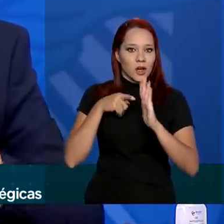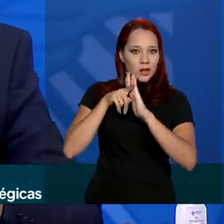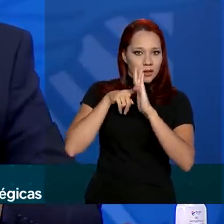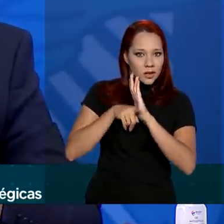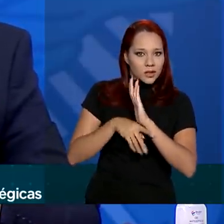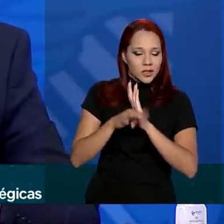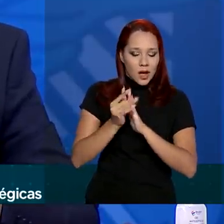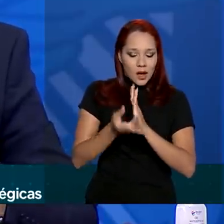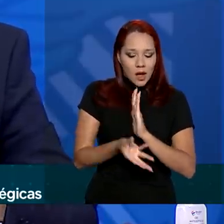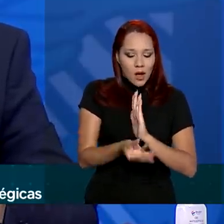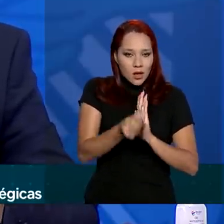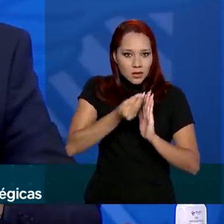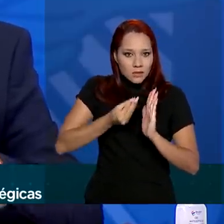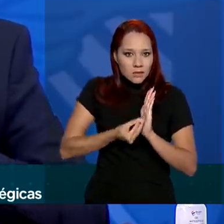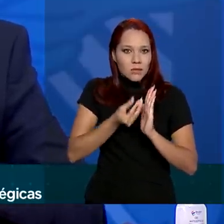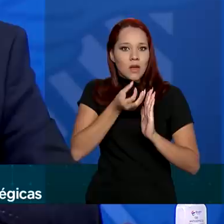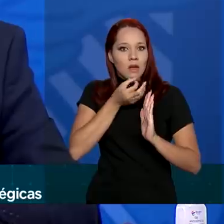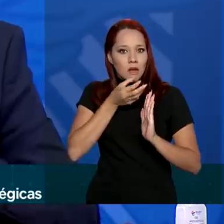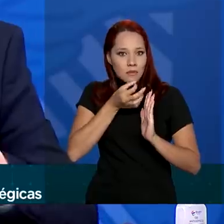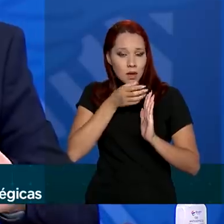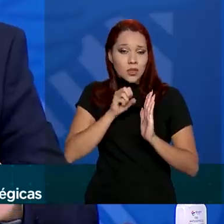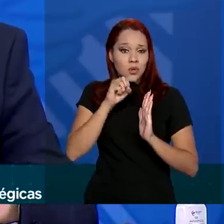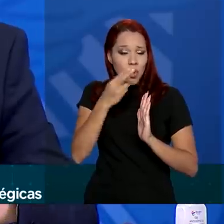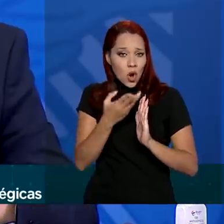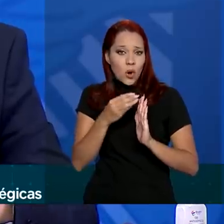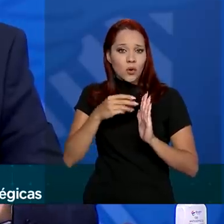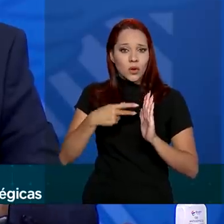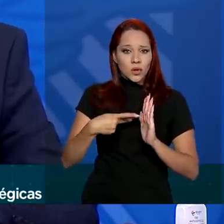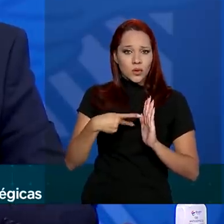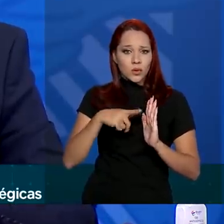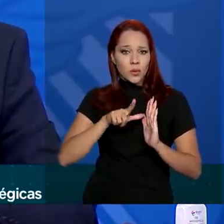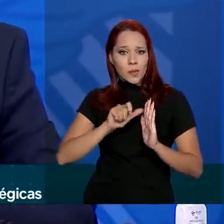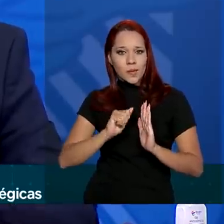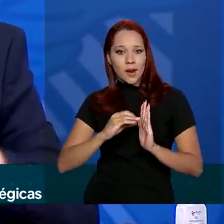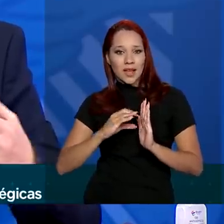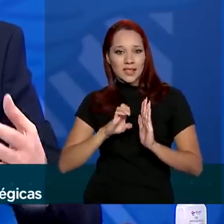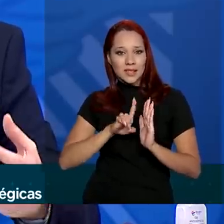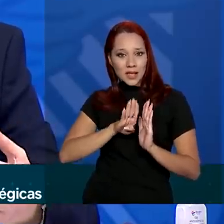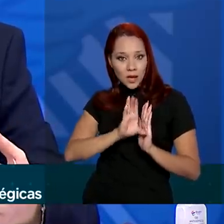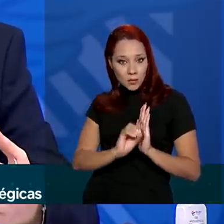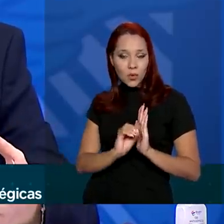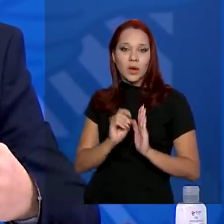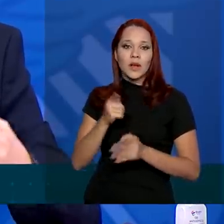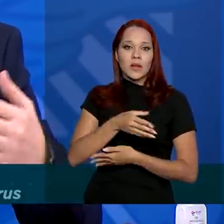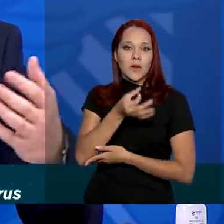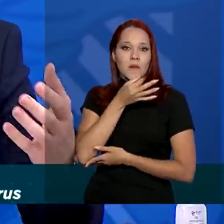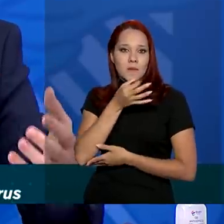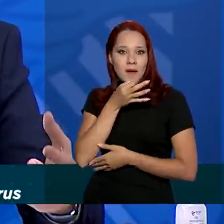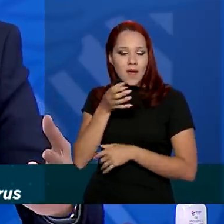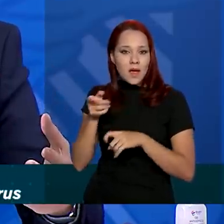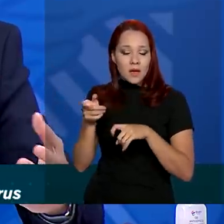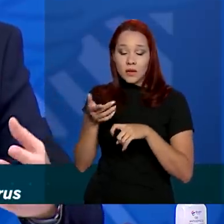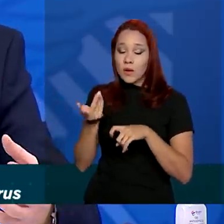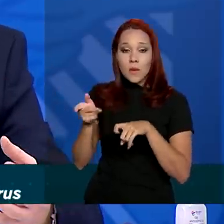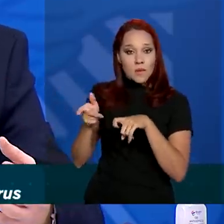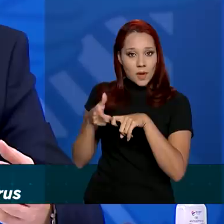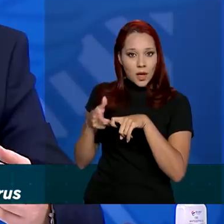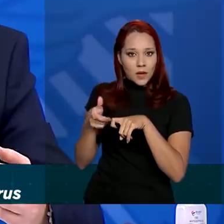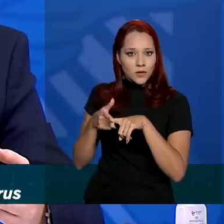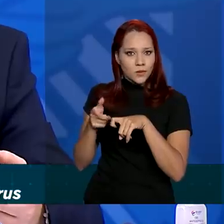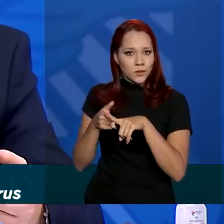ao recebimento do medicamento ou do placebo pelo médico, e o médico de forma randomizada vai